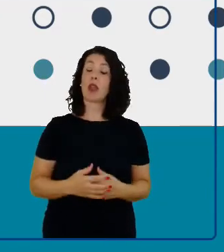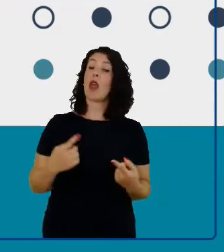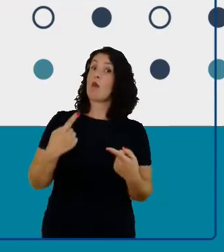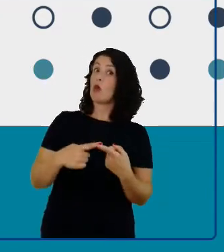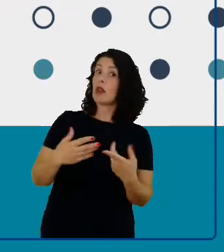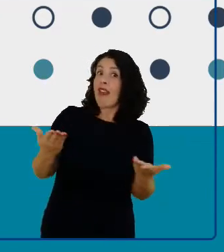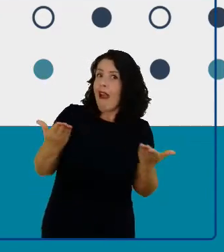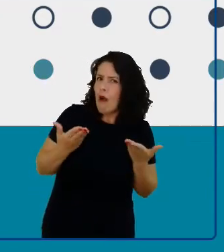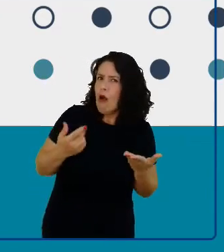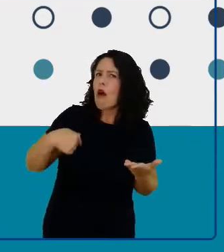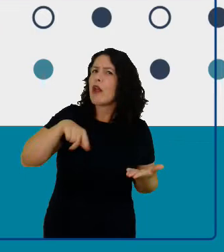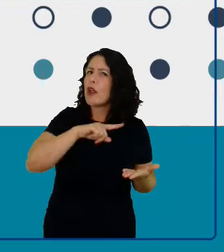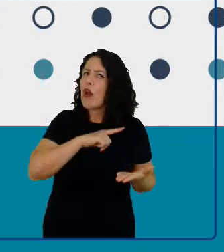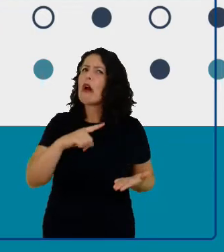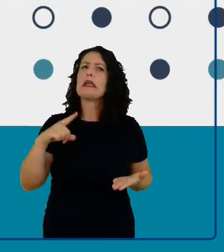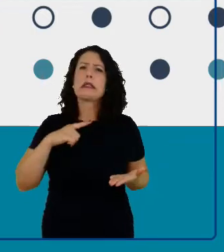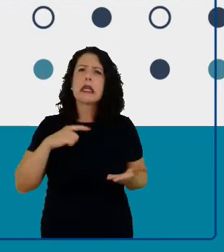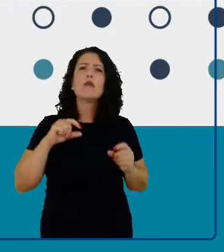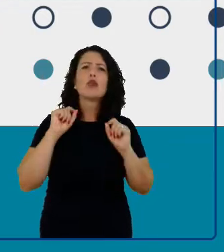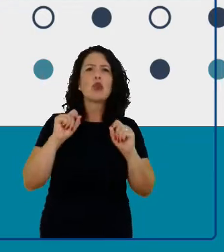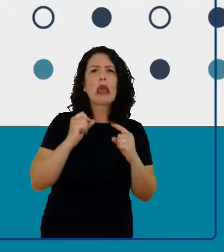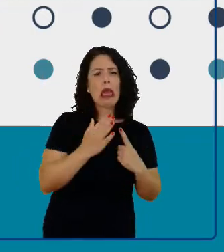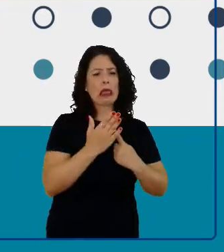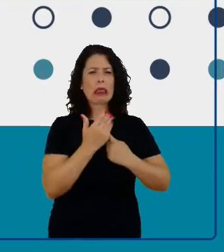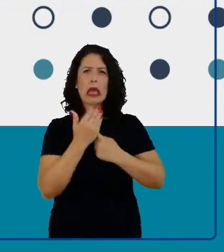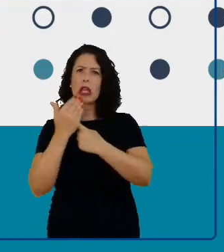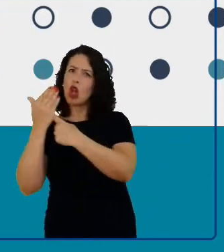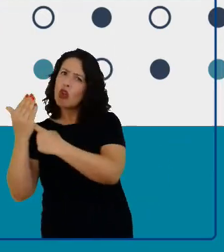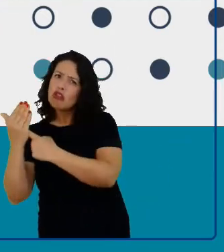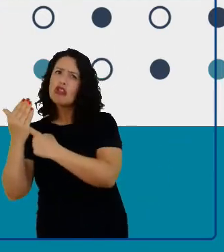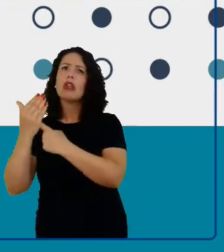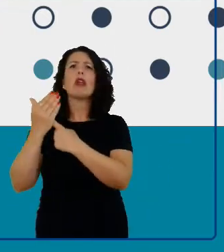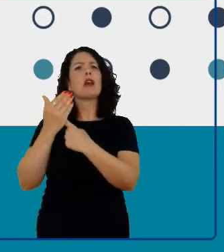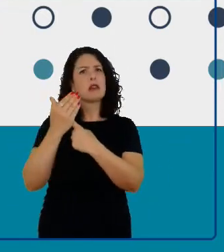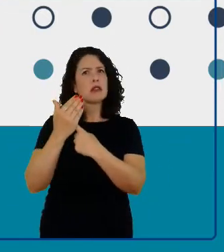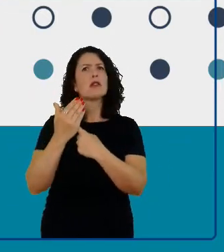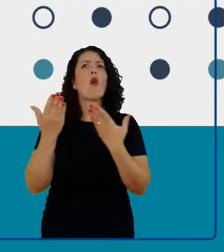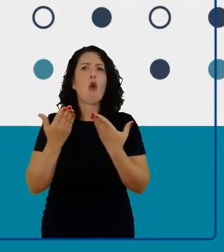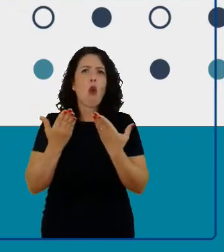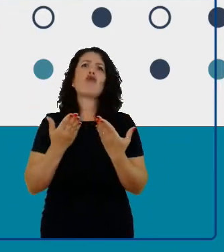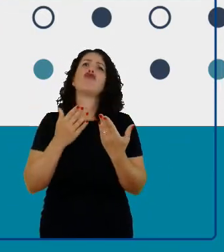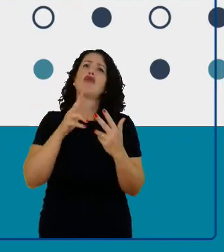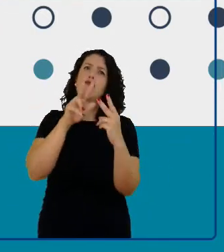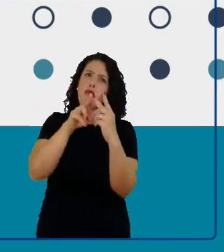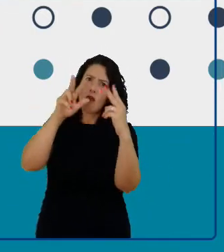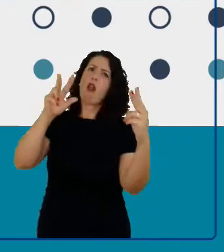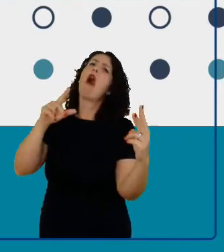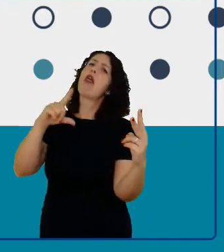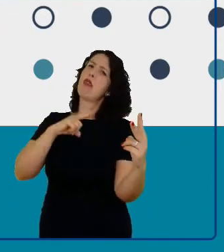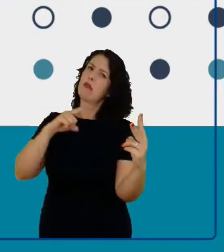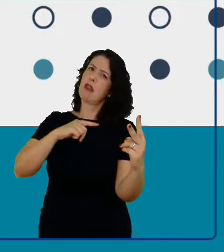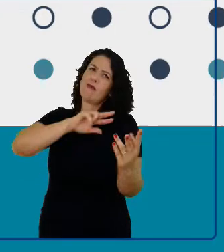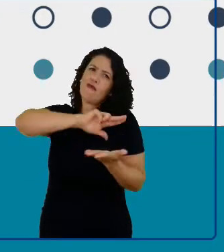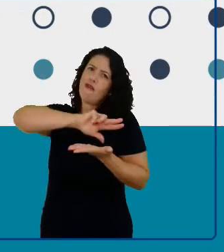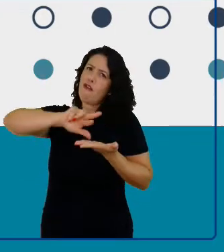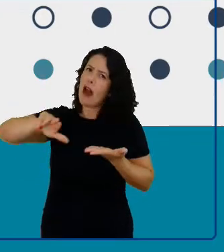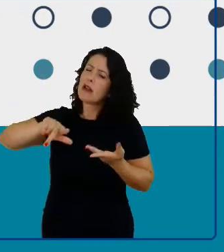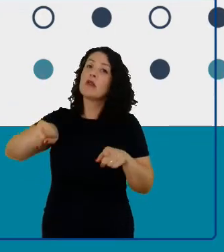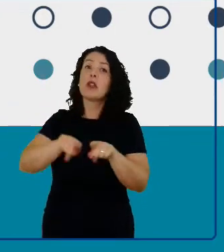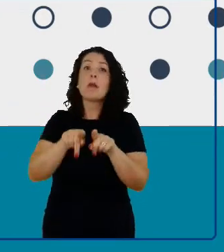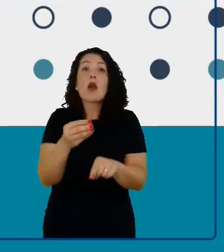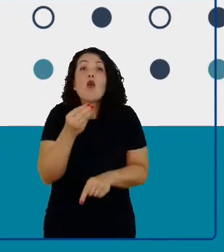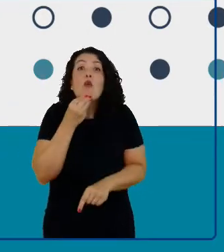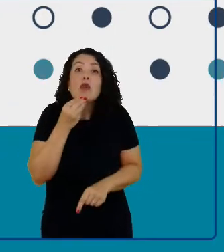tecnologias online, muitos conteúdos e muitas oportunidades para